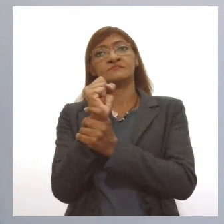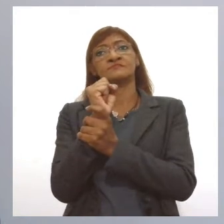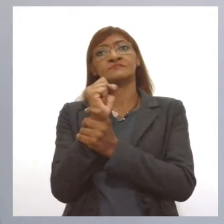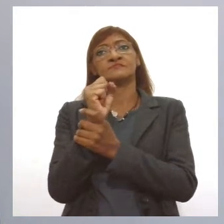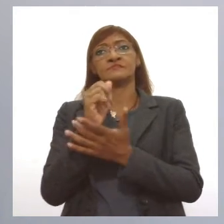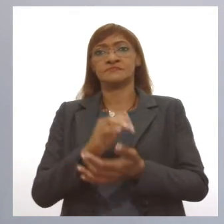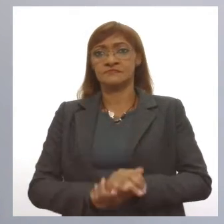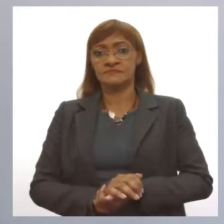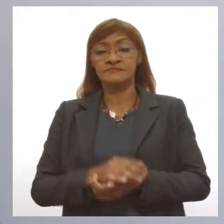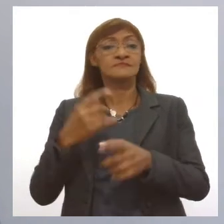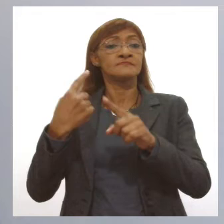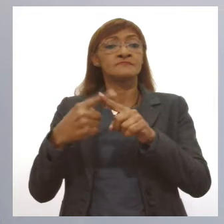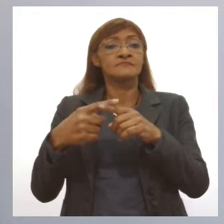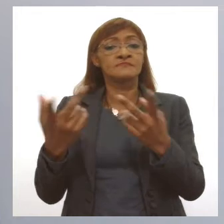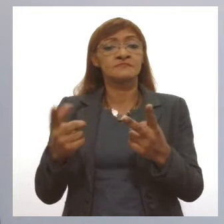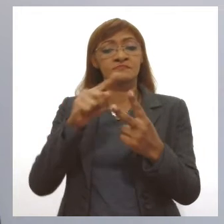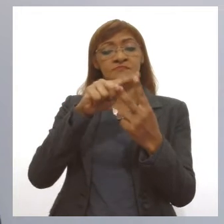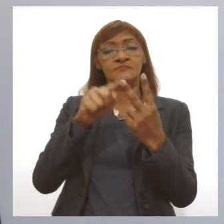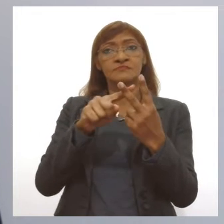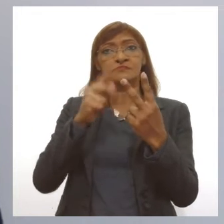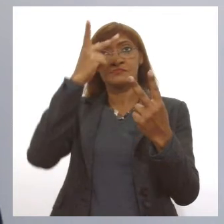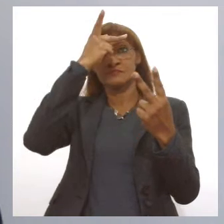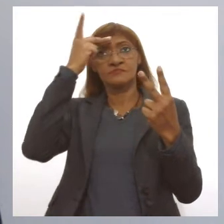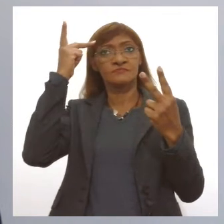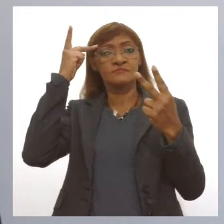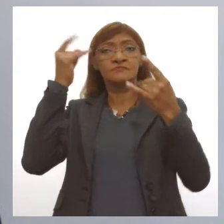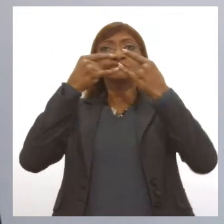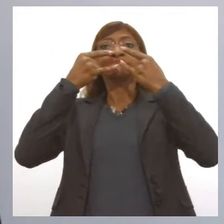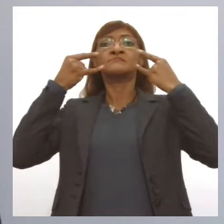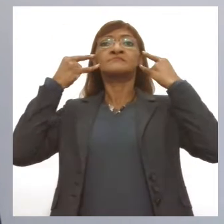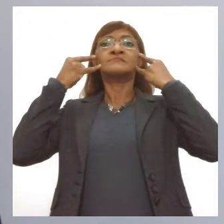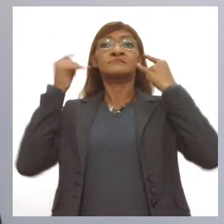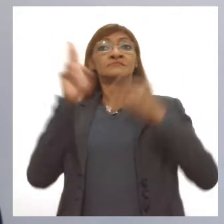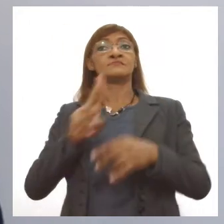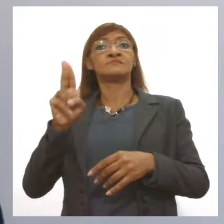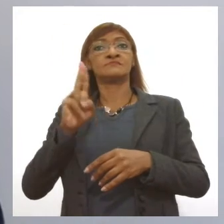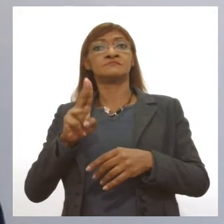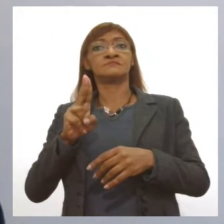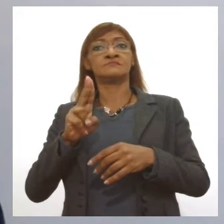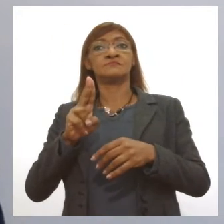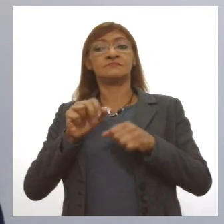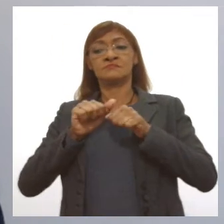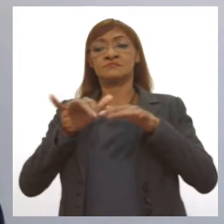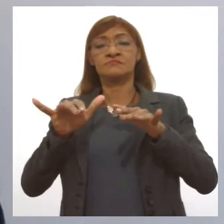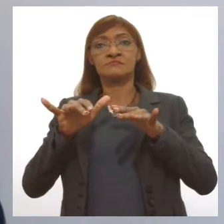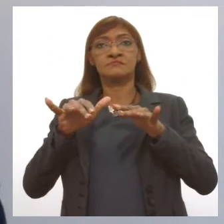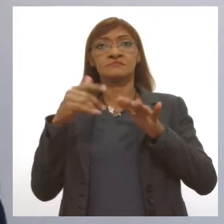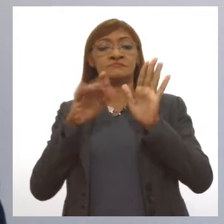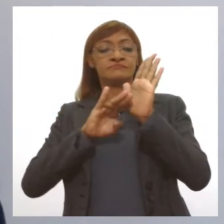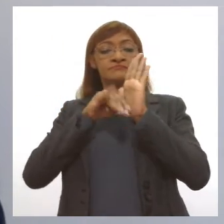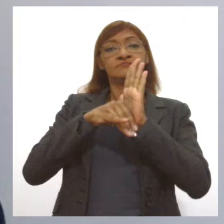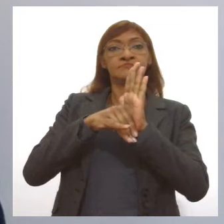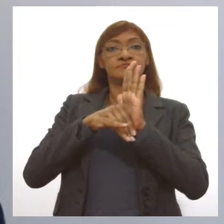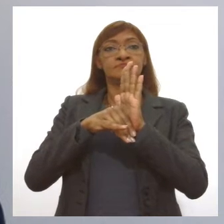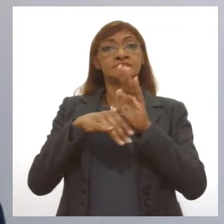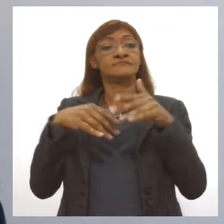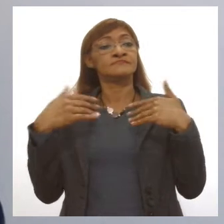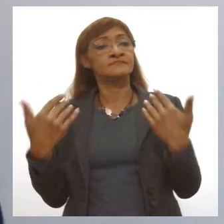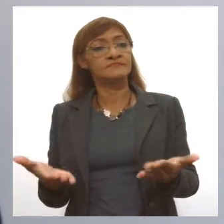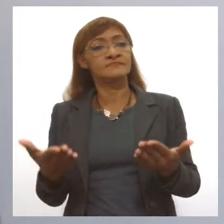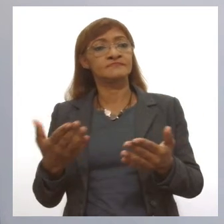porque se duas pessoas usarem máscaras, a chance de contaminar é muito baixa, uma a outra. Então,